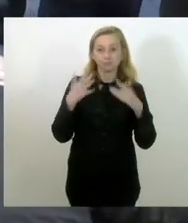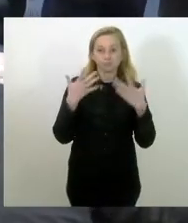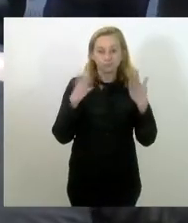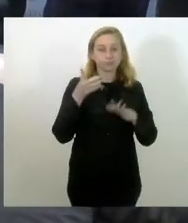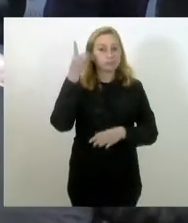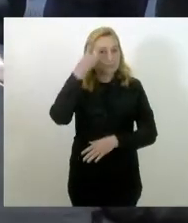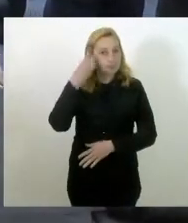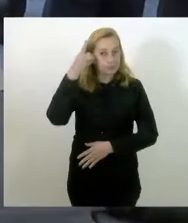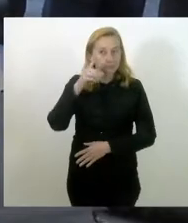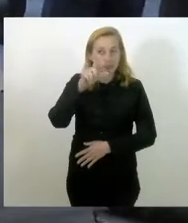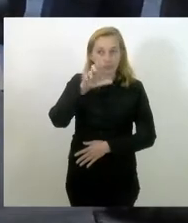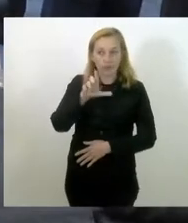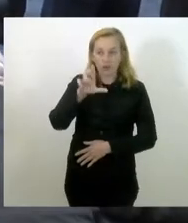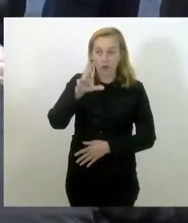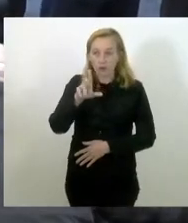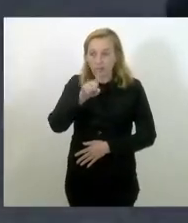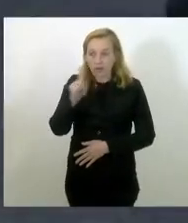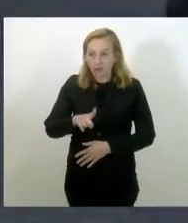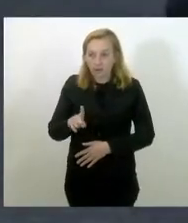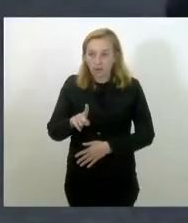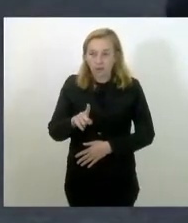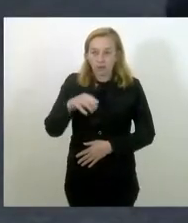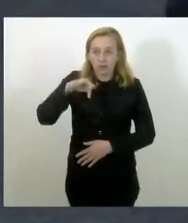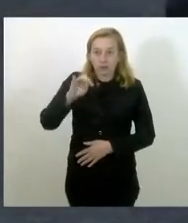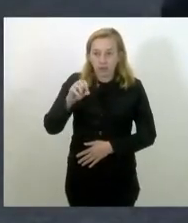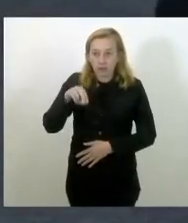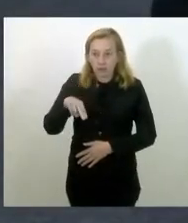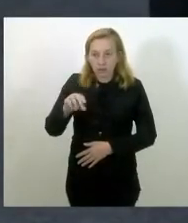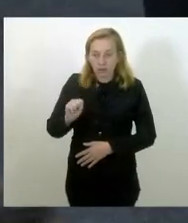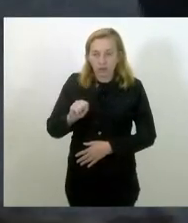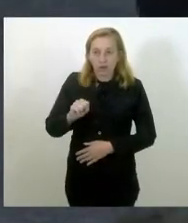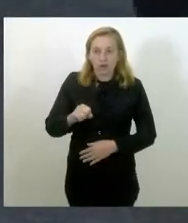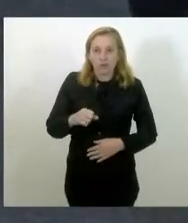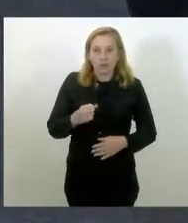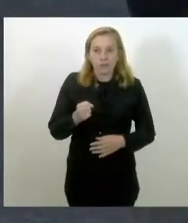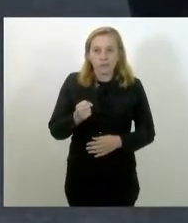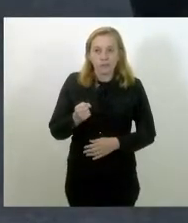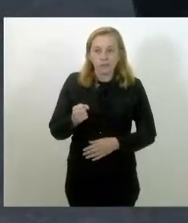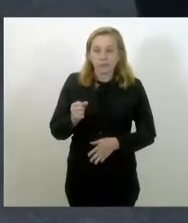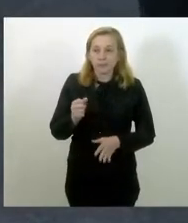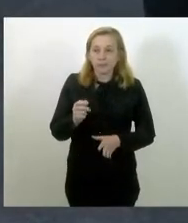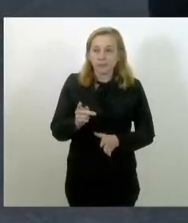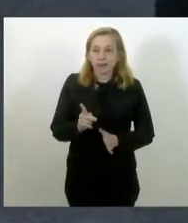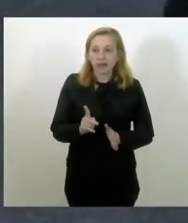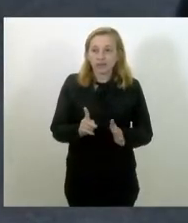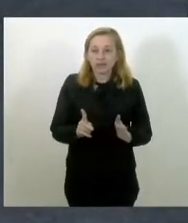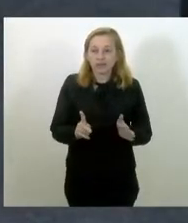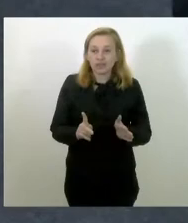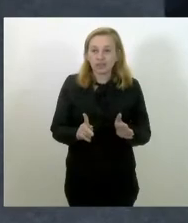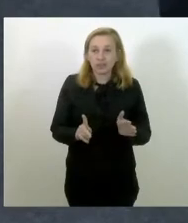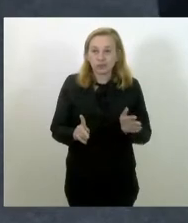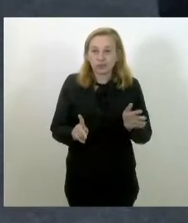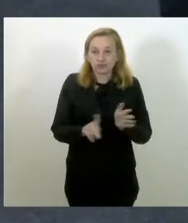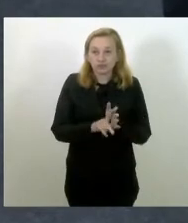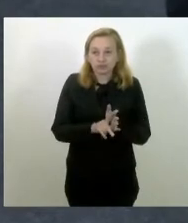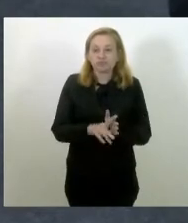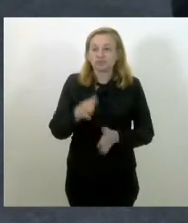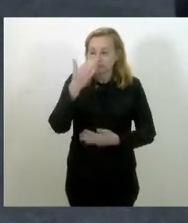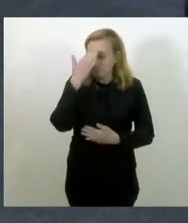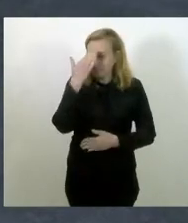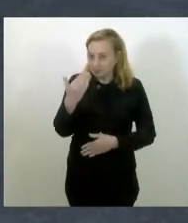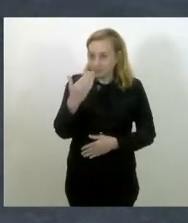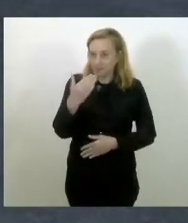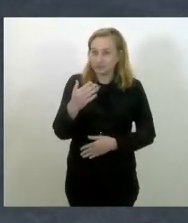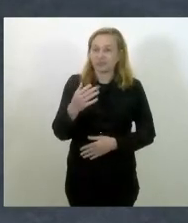deputado Luiz Martins pelo projeto, fazer um agradecimento ao vereador Luiz da